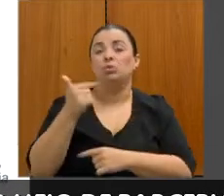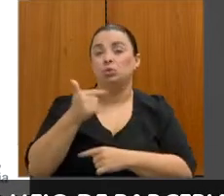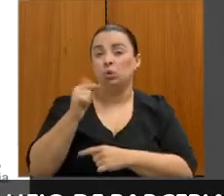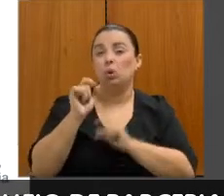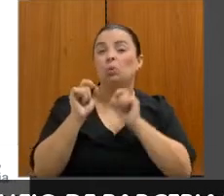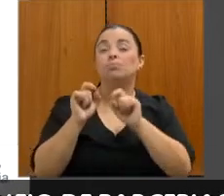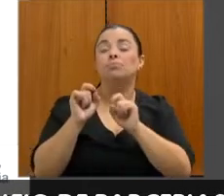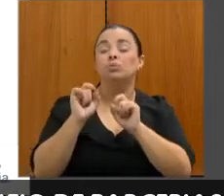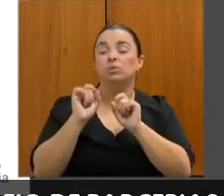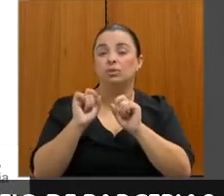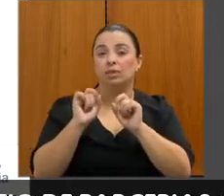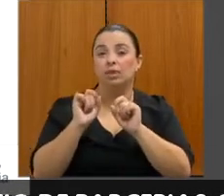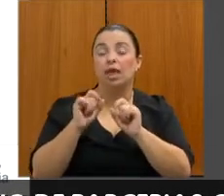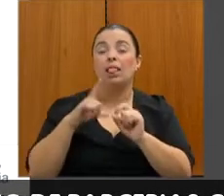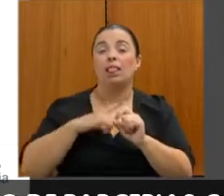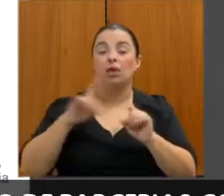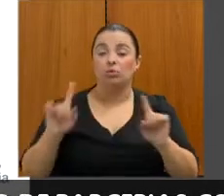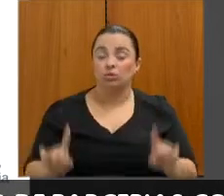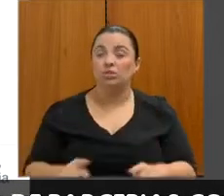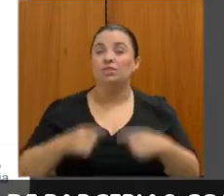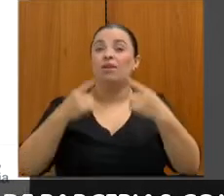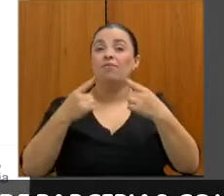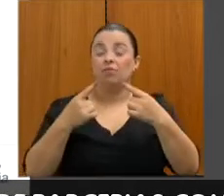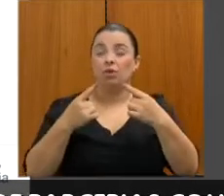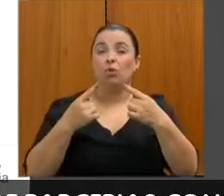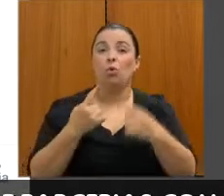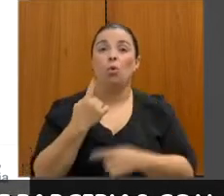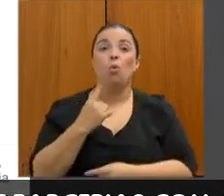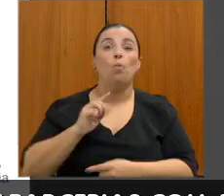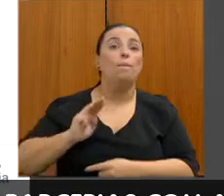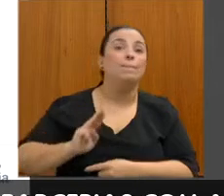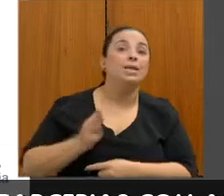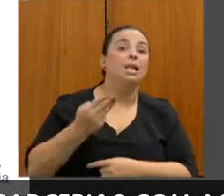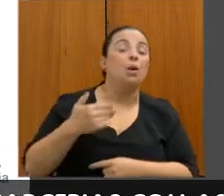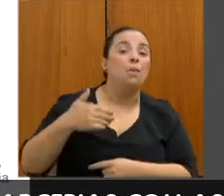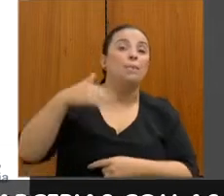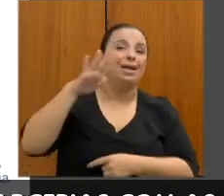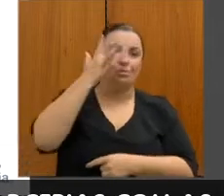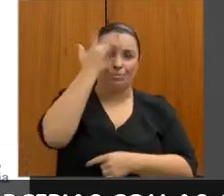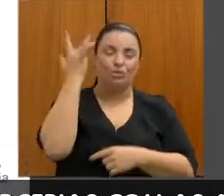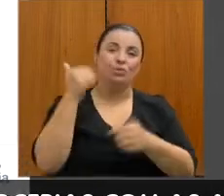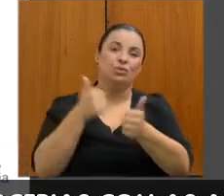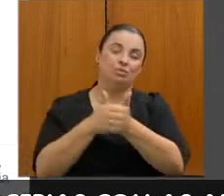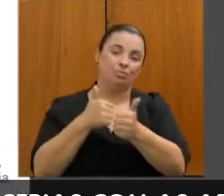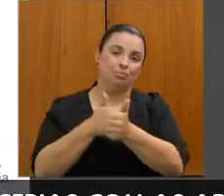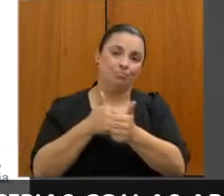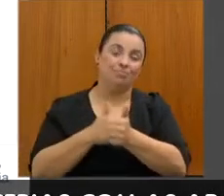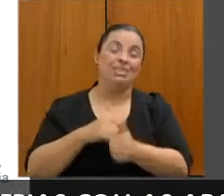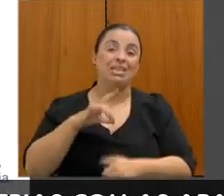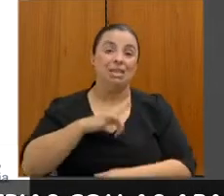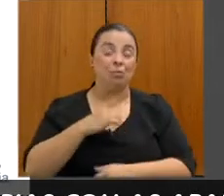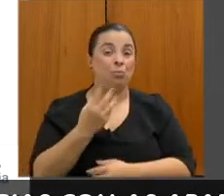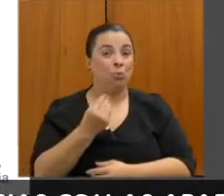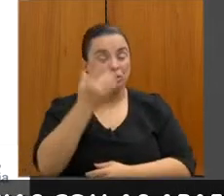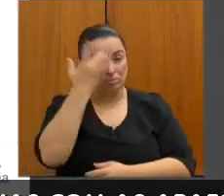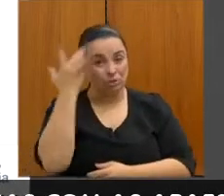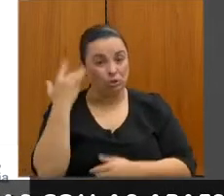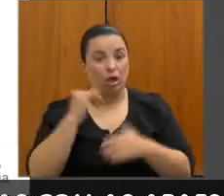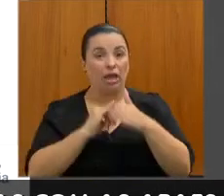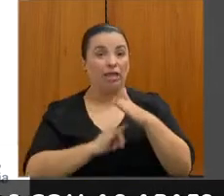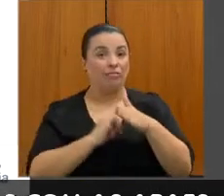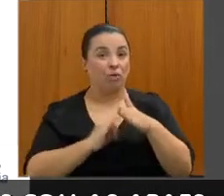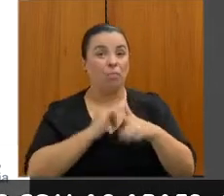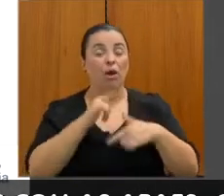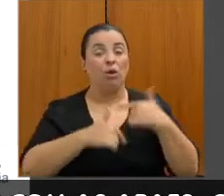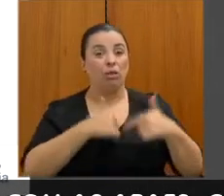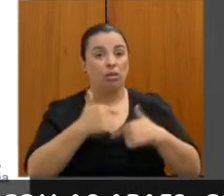desafio muito grande, com mais de um milhão de desempregados. A gente tem um número superelevado de trabalhadores na informalidade, a gente tem uma redução da renda